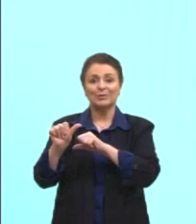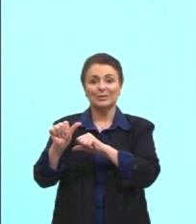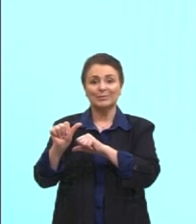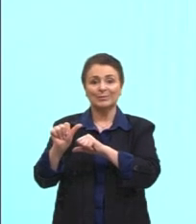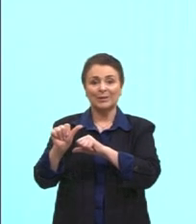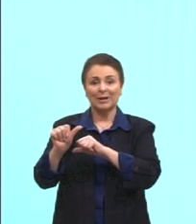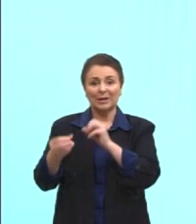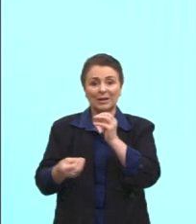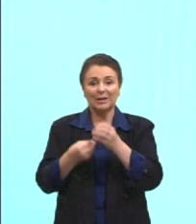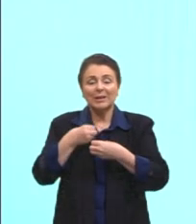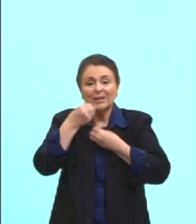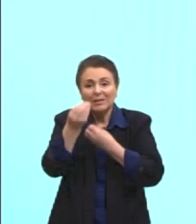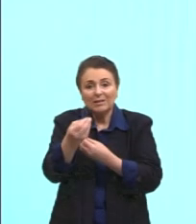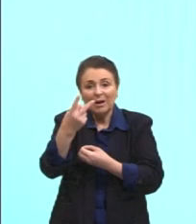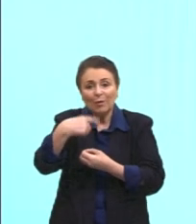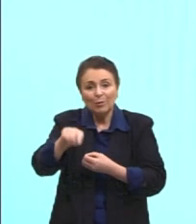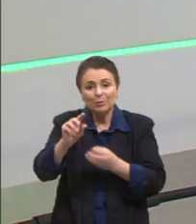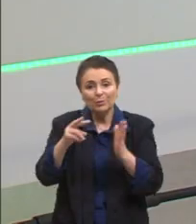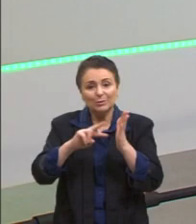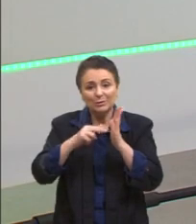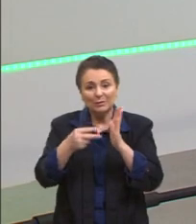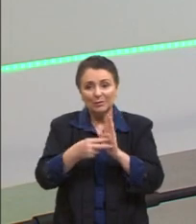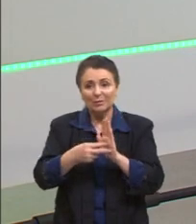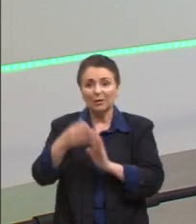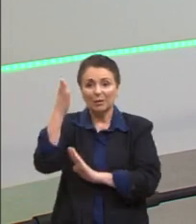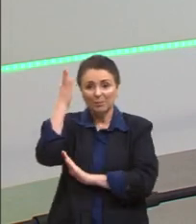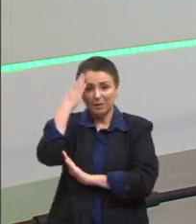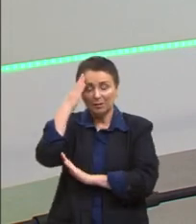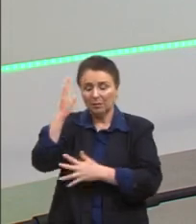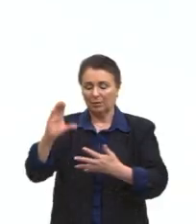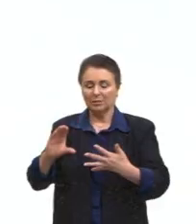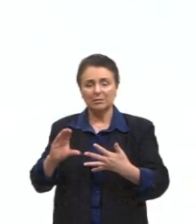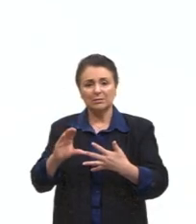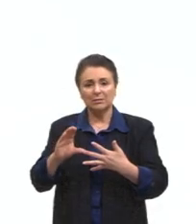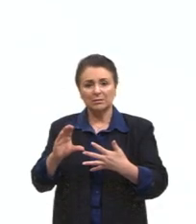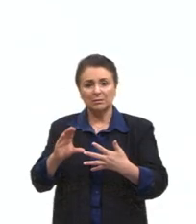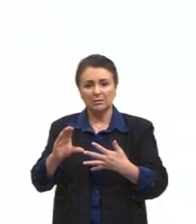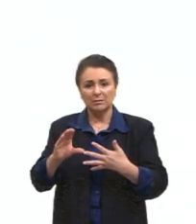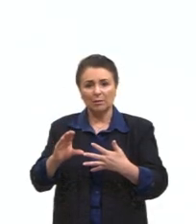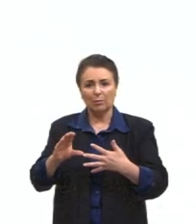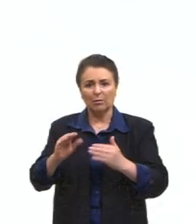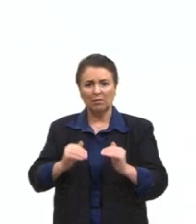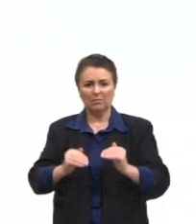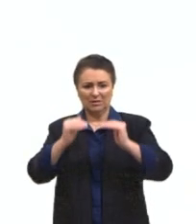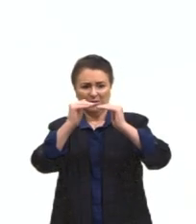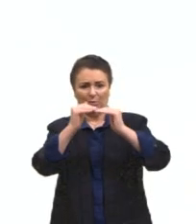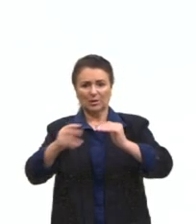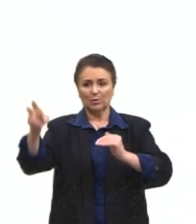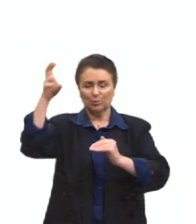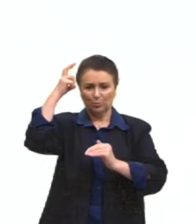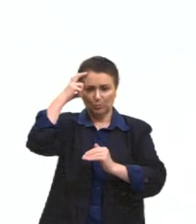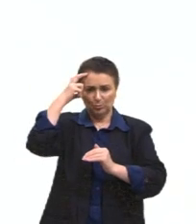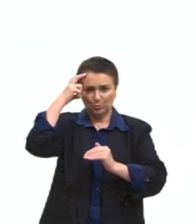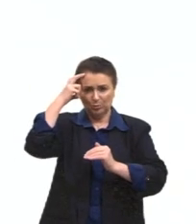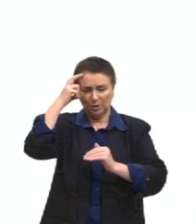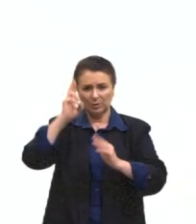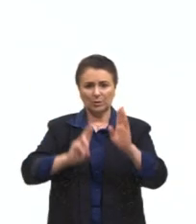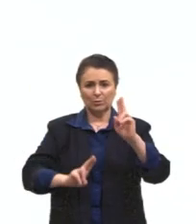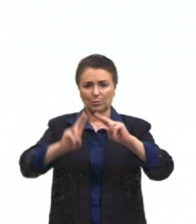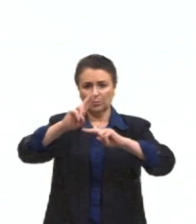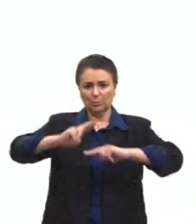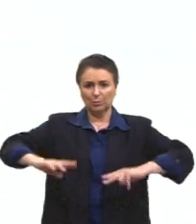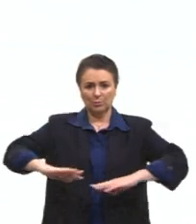E aí, seguindo, só para a gente entender aqui na alternativa C, padronização das culturas urbanas, tudo que a arte